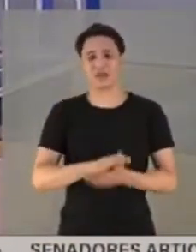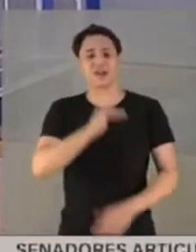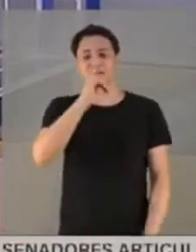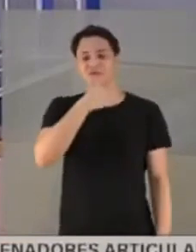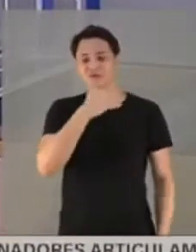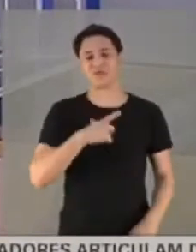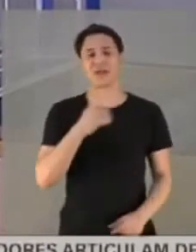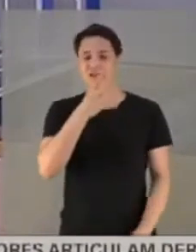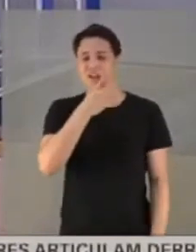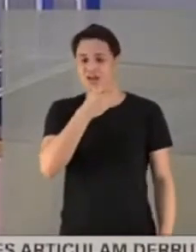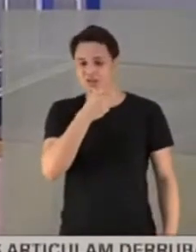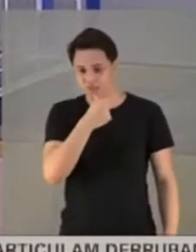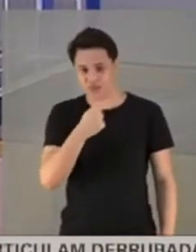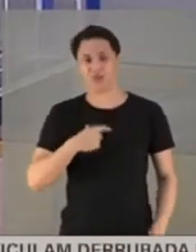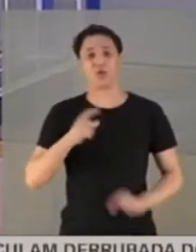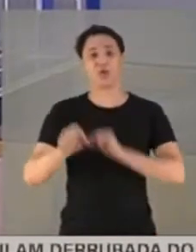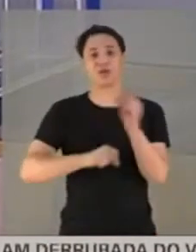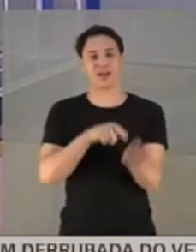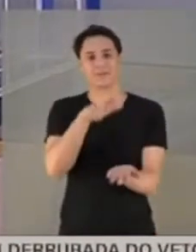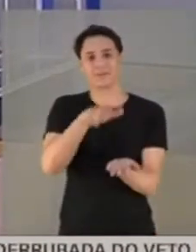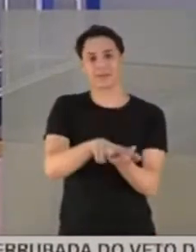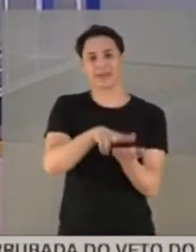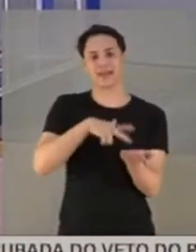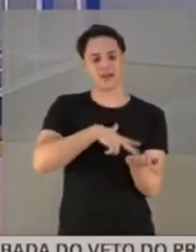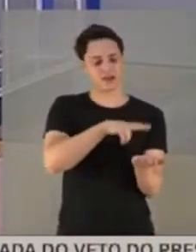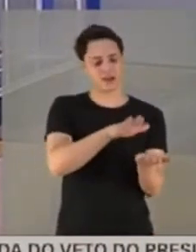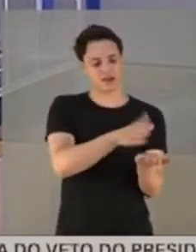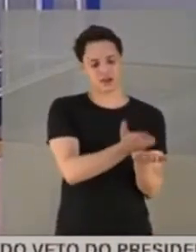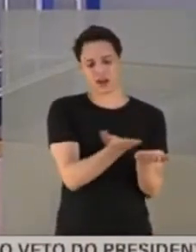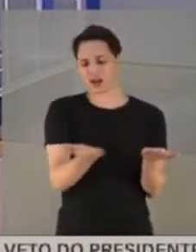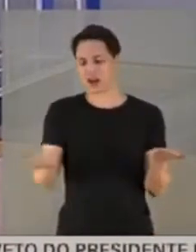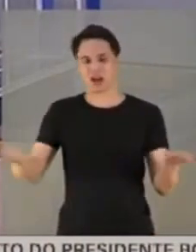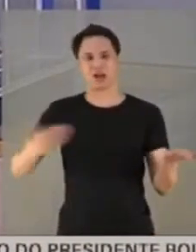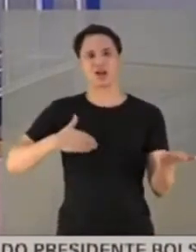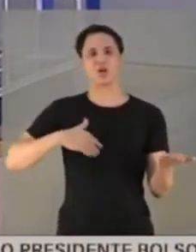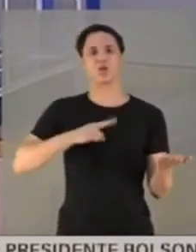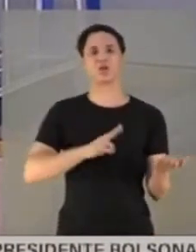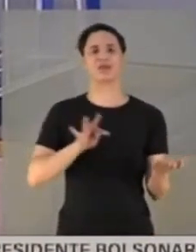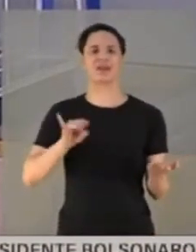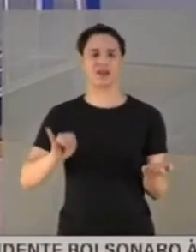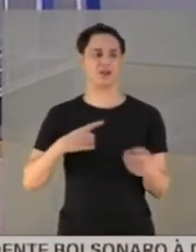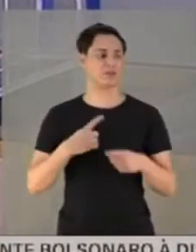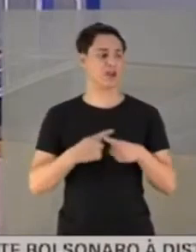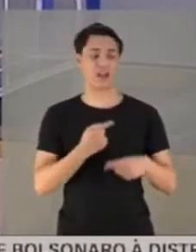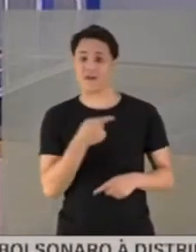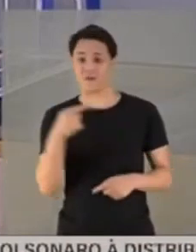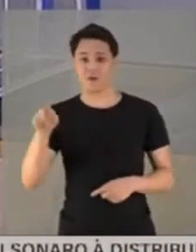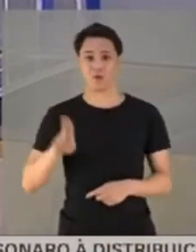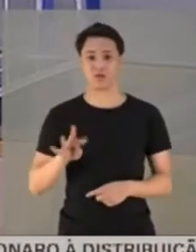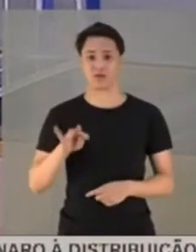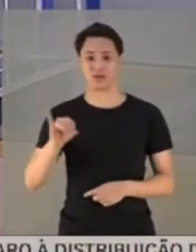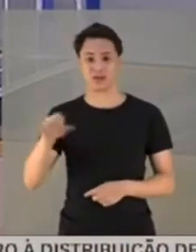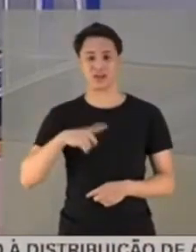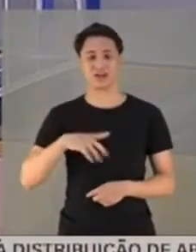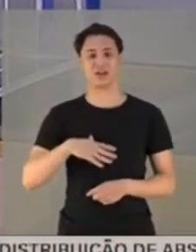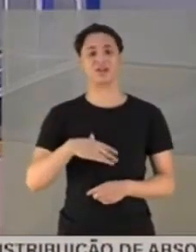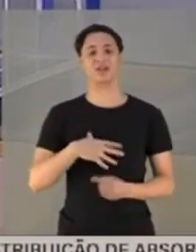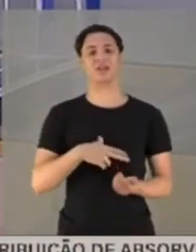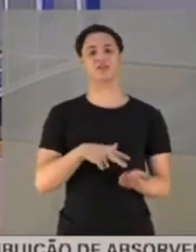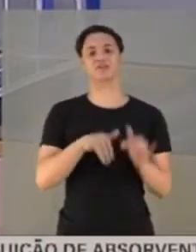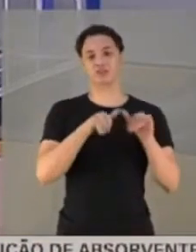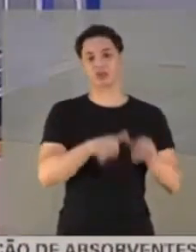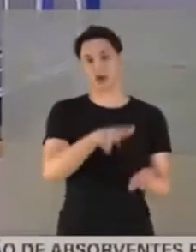Infelizmente, demorou os leitos de UTI, porque ela foi para a UTI, ela internou no hospital dia 16.